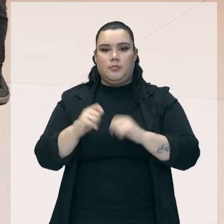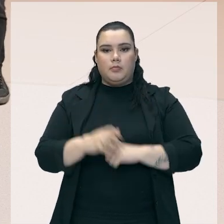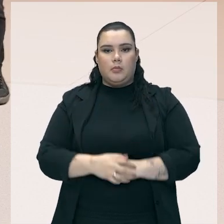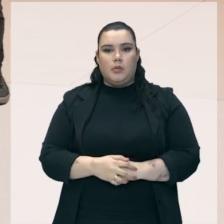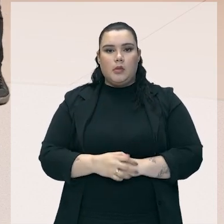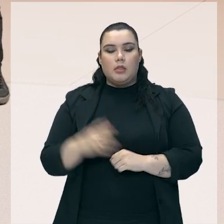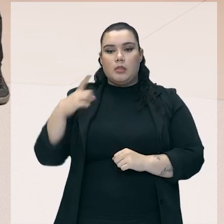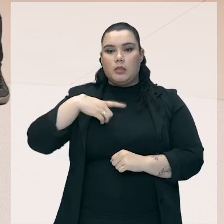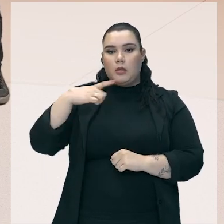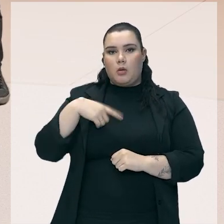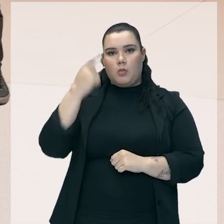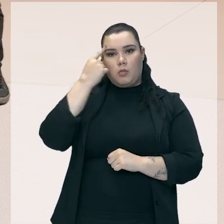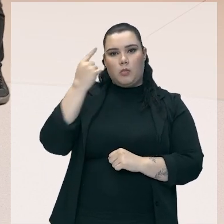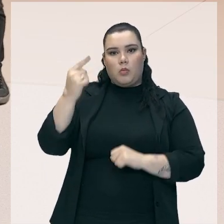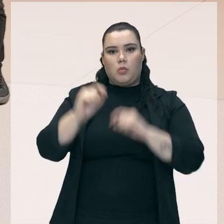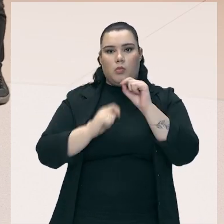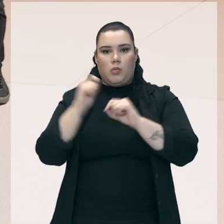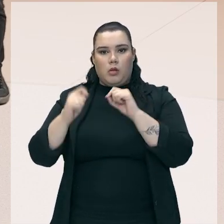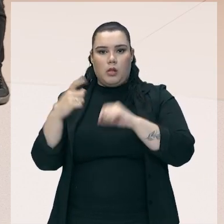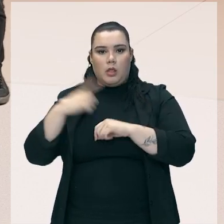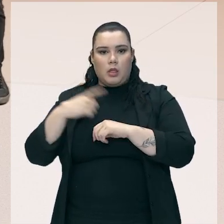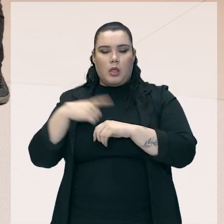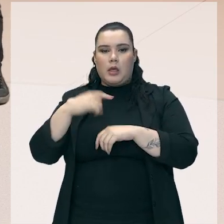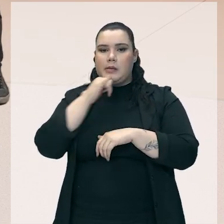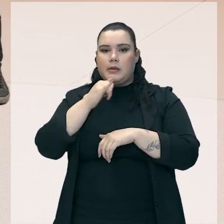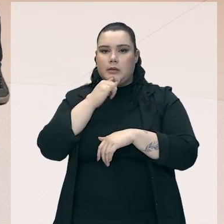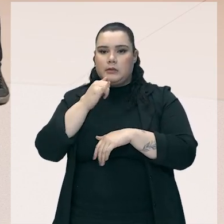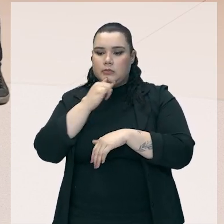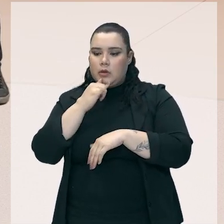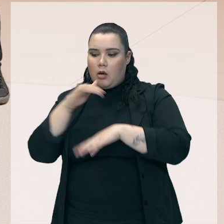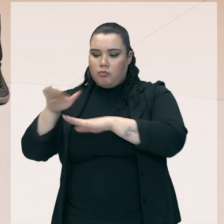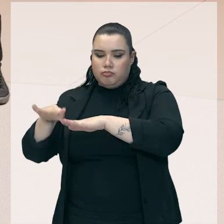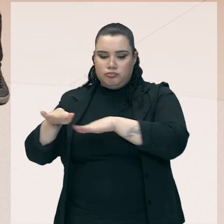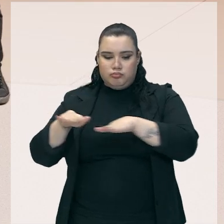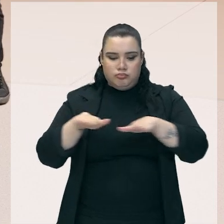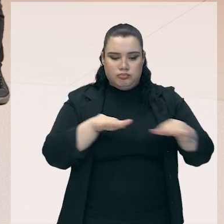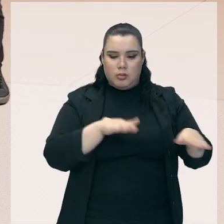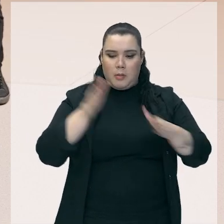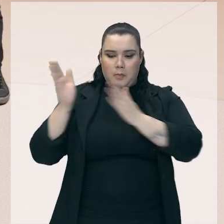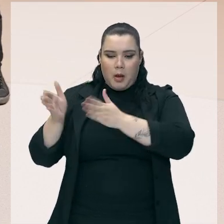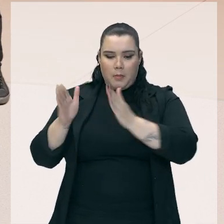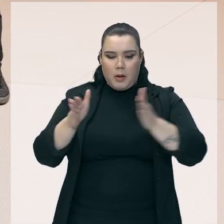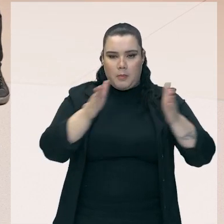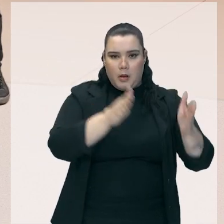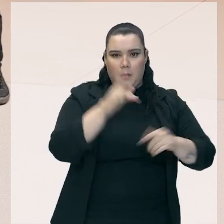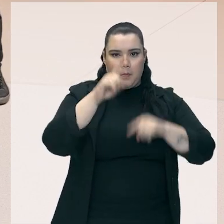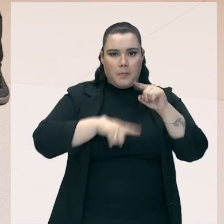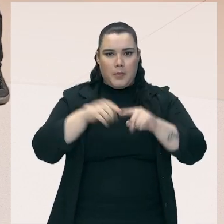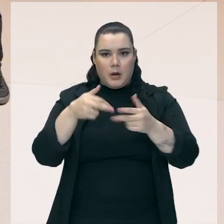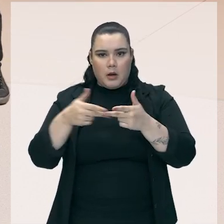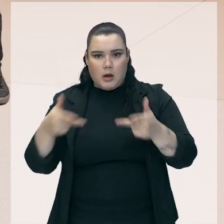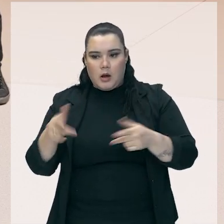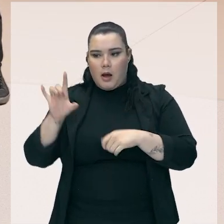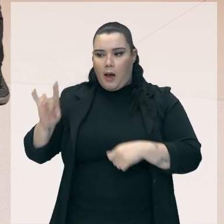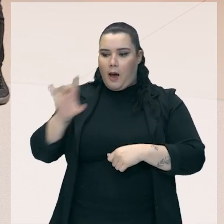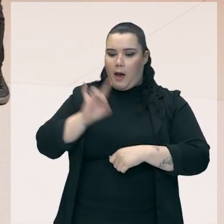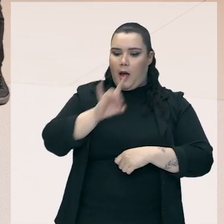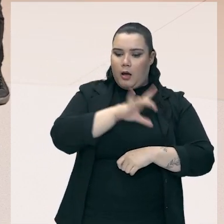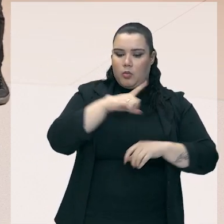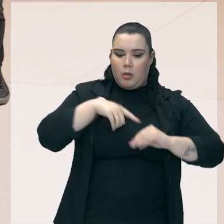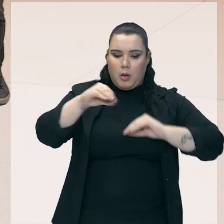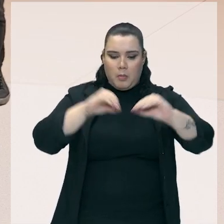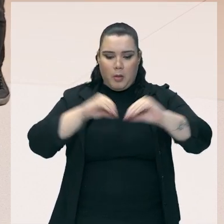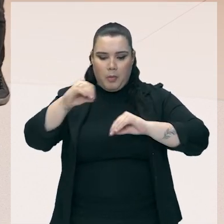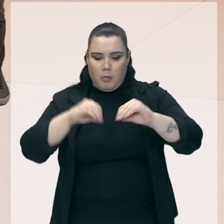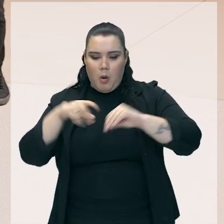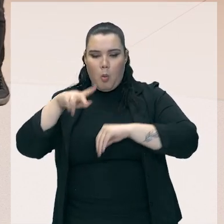a ideia de linha, de montagem, de esteiras, com aquela mercadoria passando ali, cada um colaborando com